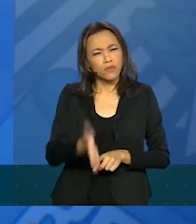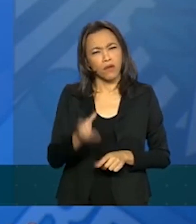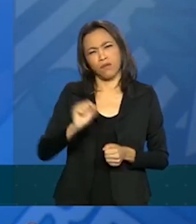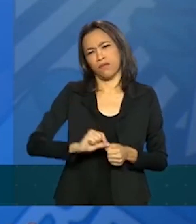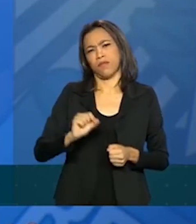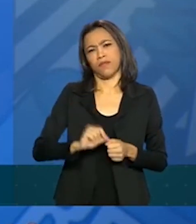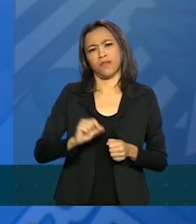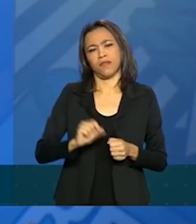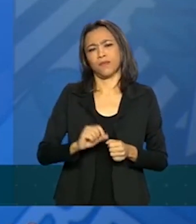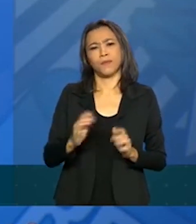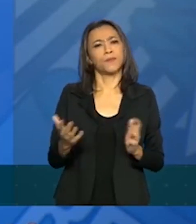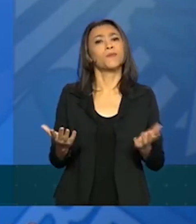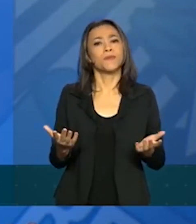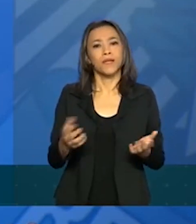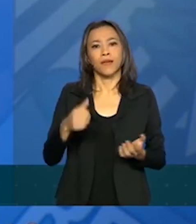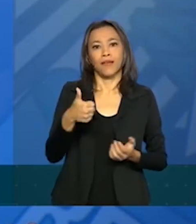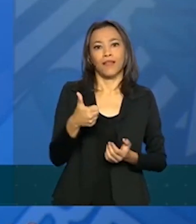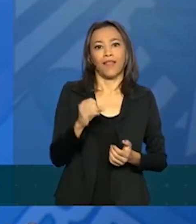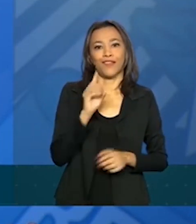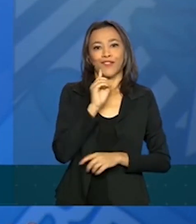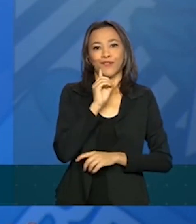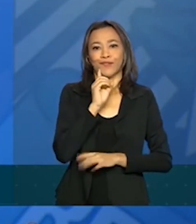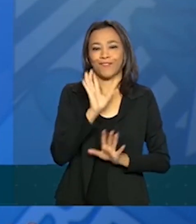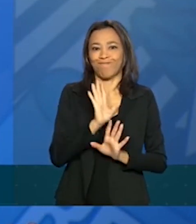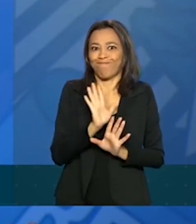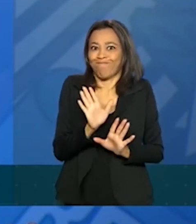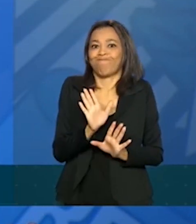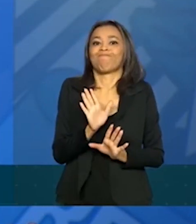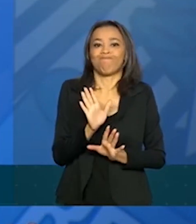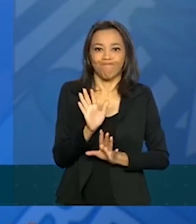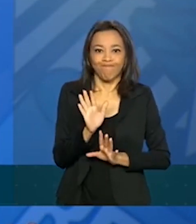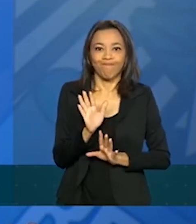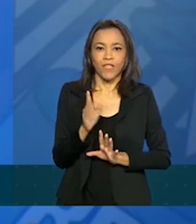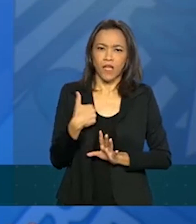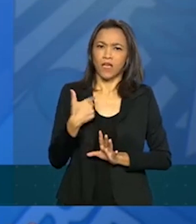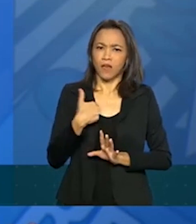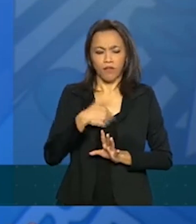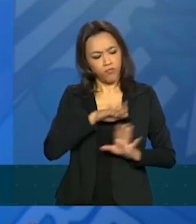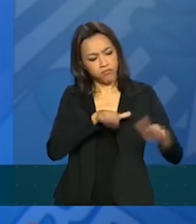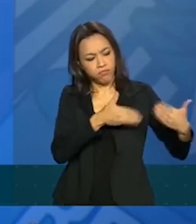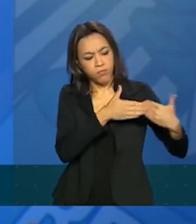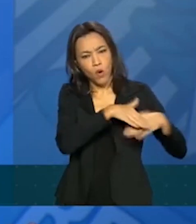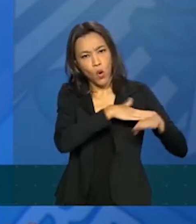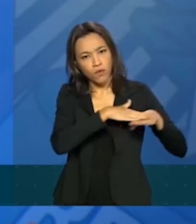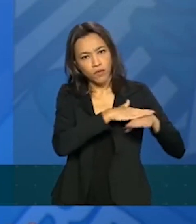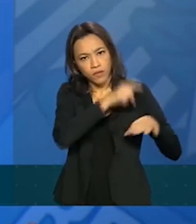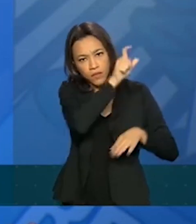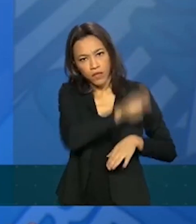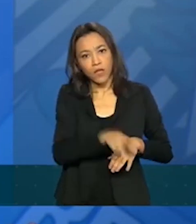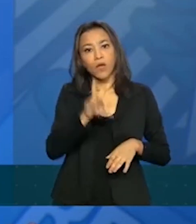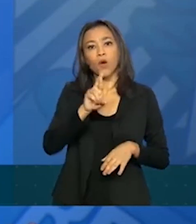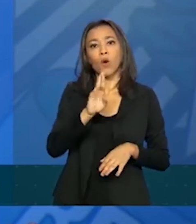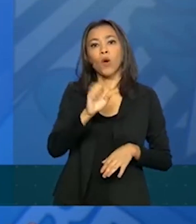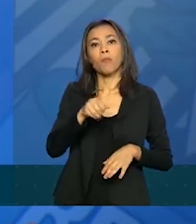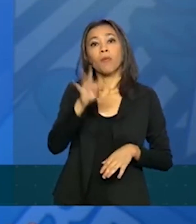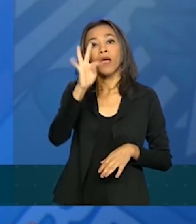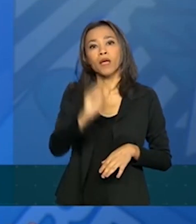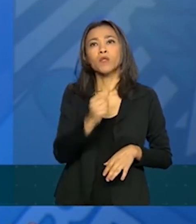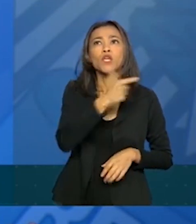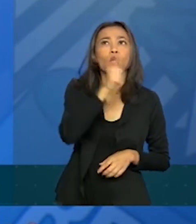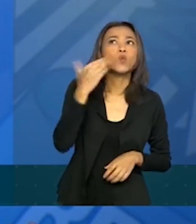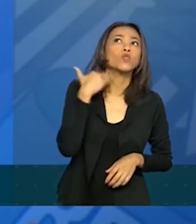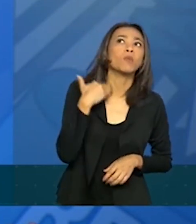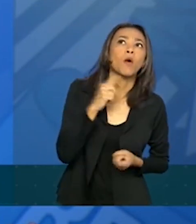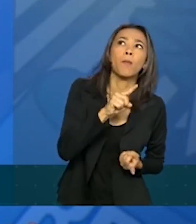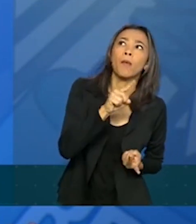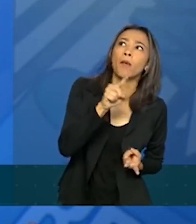em dez dias. Pelo que eu conversei com o Roberto Campos e em outros sistemas financeiros,